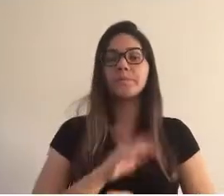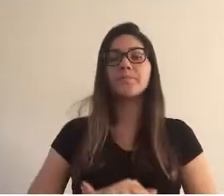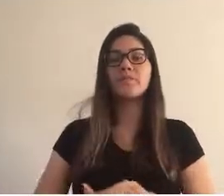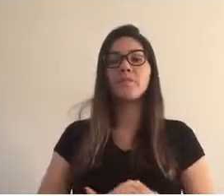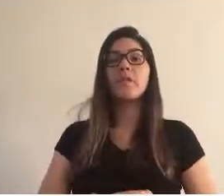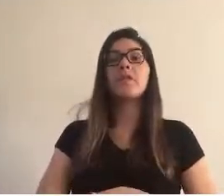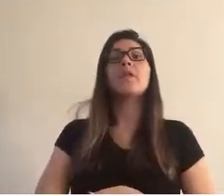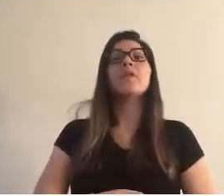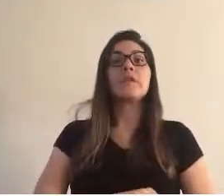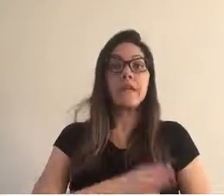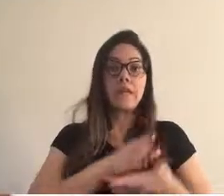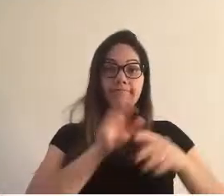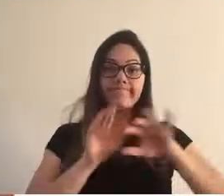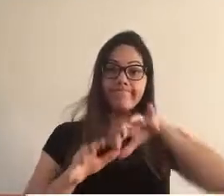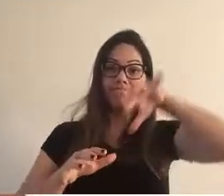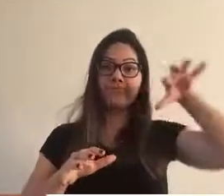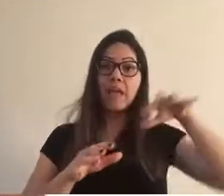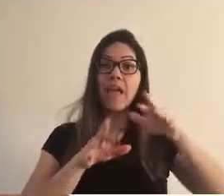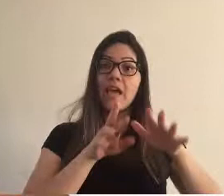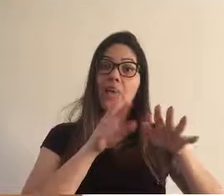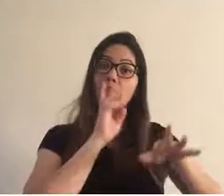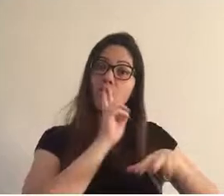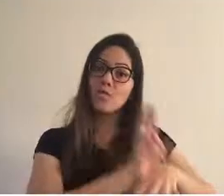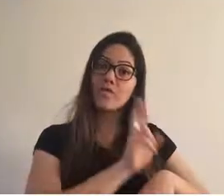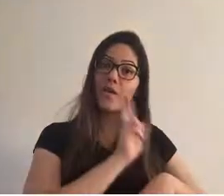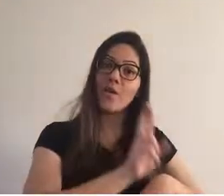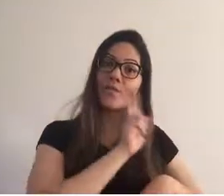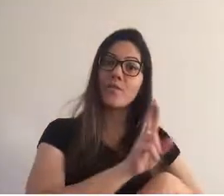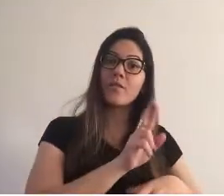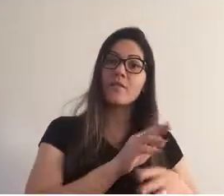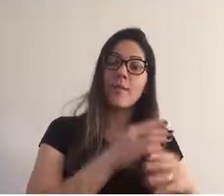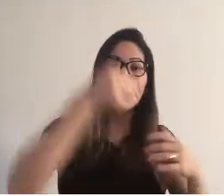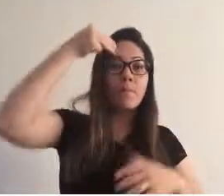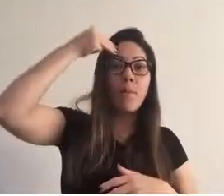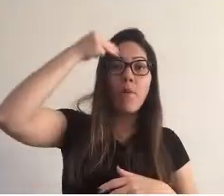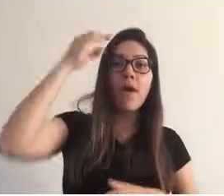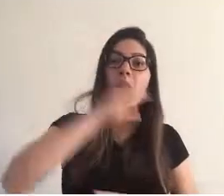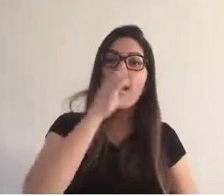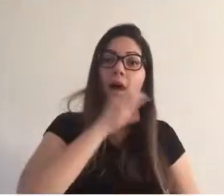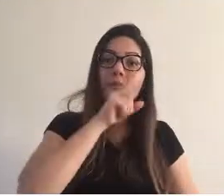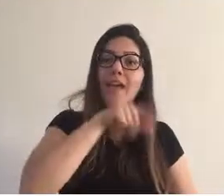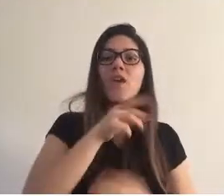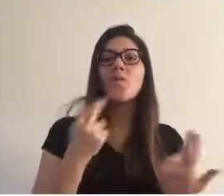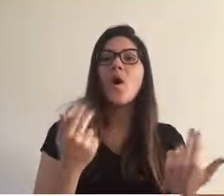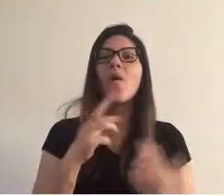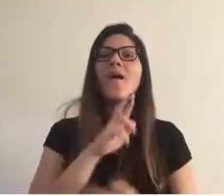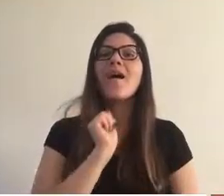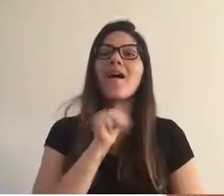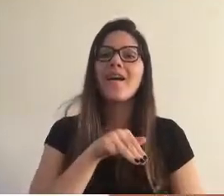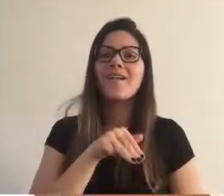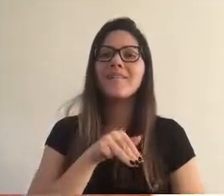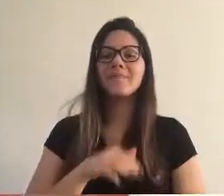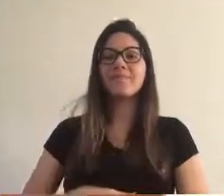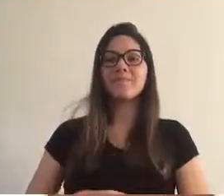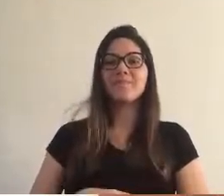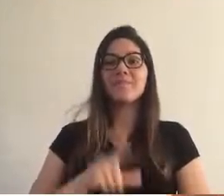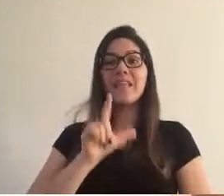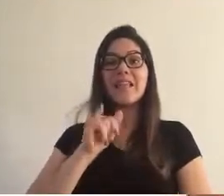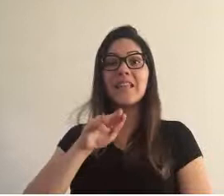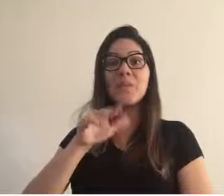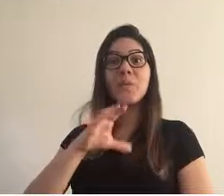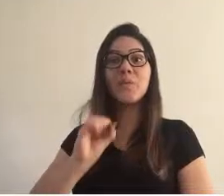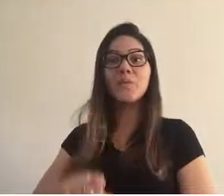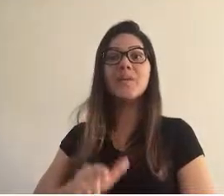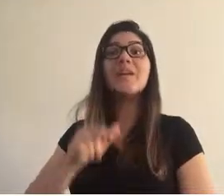o sistema límbico. Ele é responsável pela nossa memória de curto prazo e representa a memória RAM. Envolvendo o